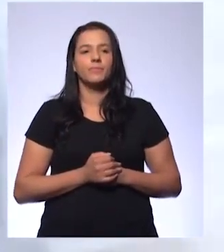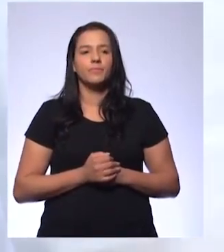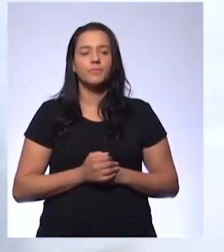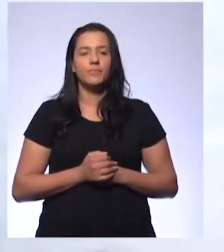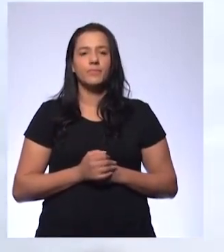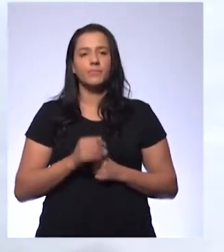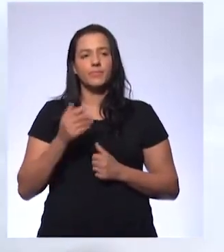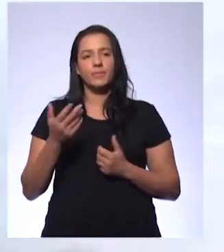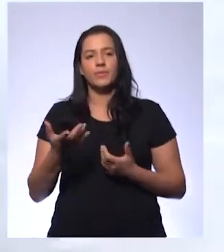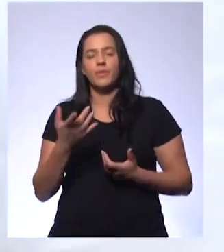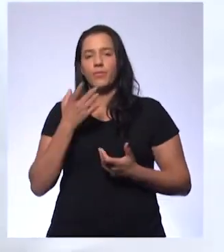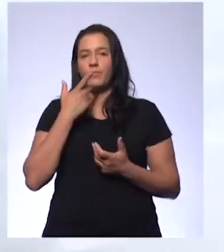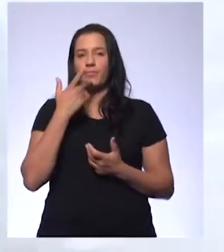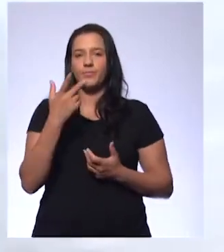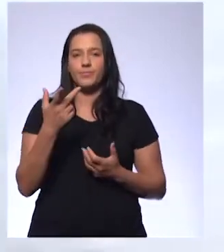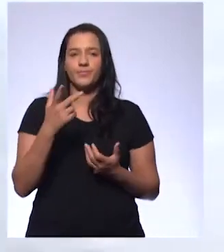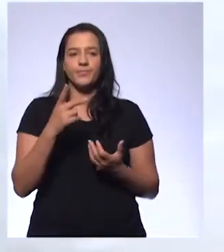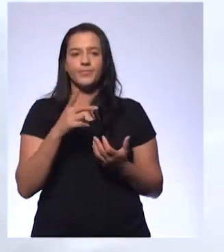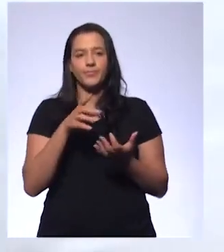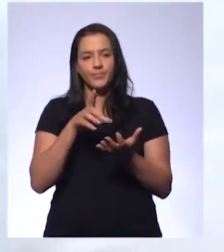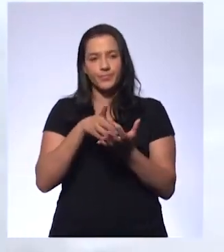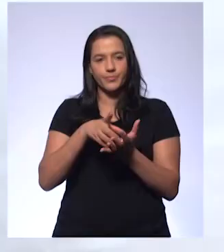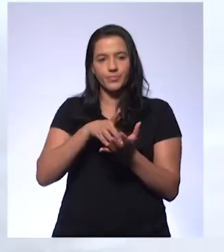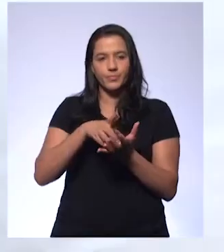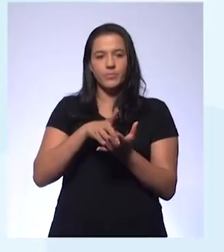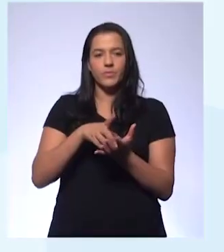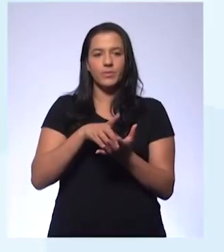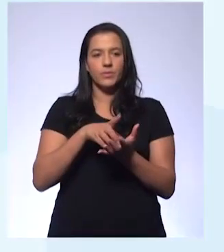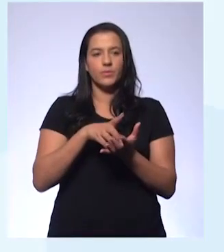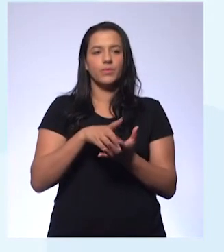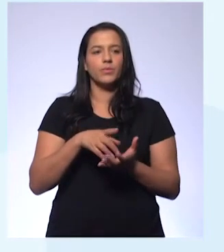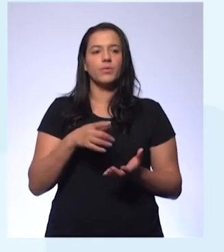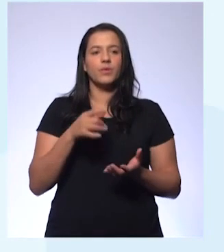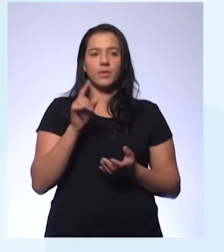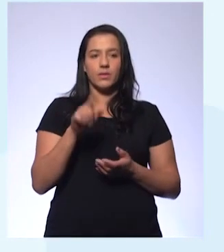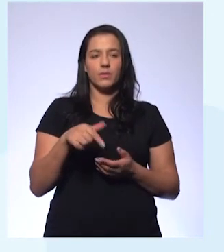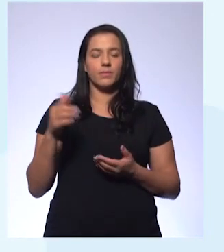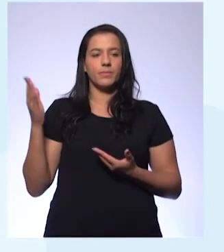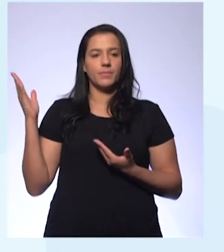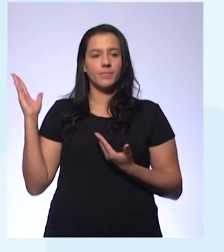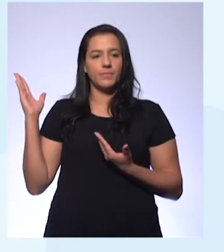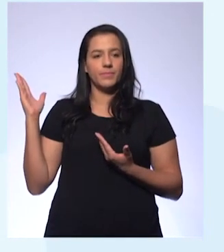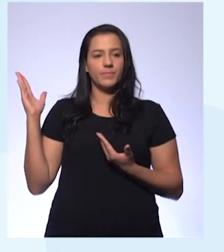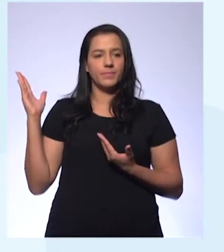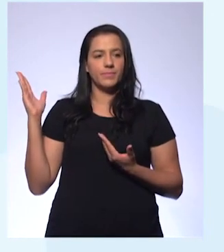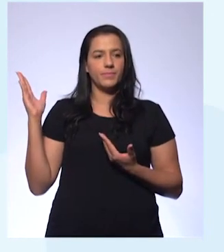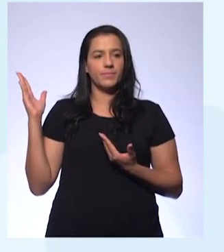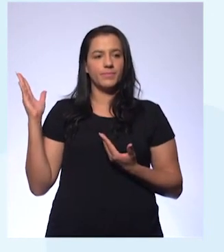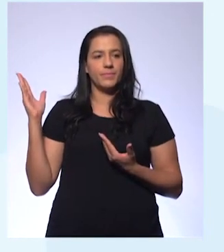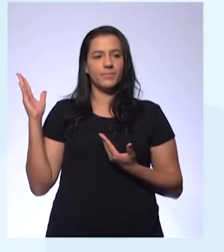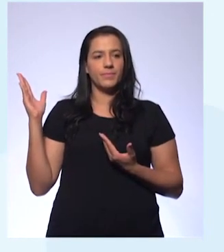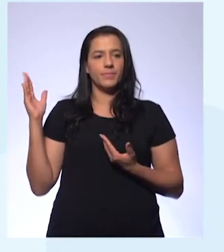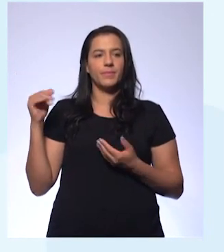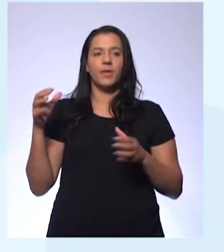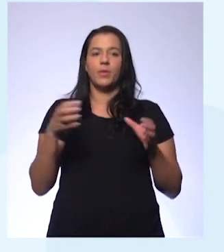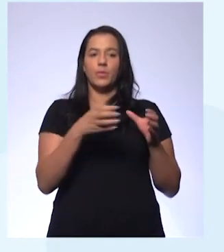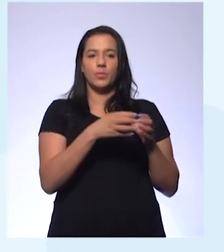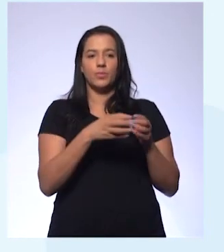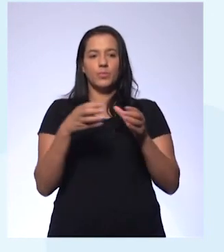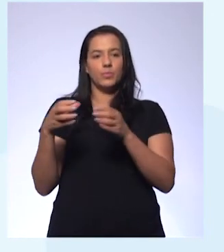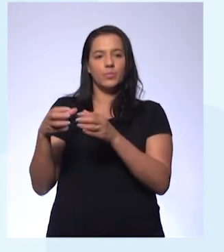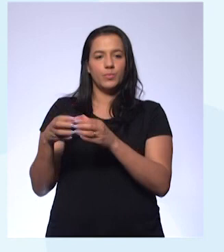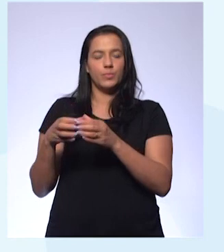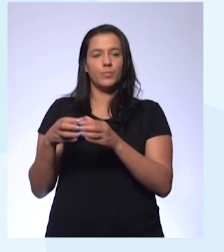perdão, dos répteis que não eram dinossauros. E agora aí a gente tem dois grupos de dinossauros, tá?